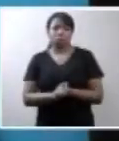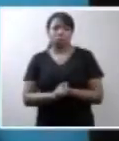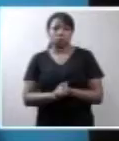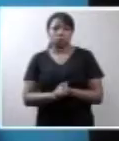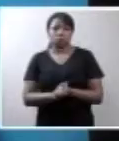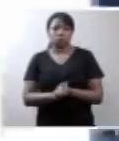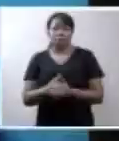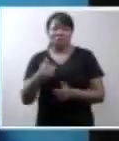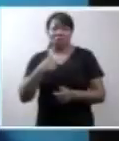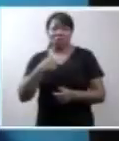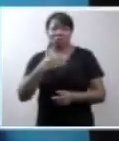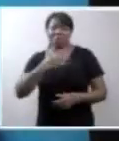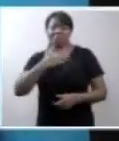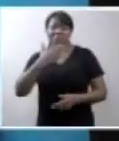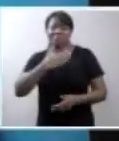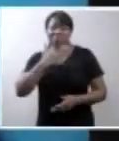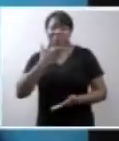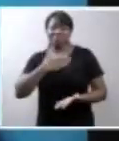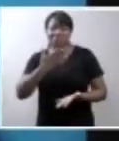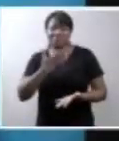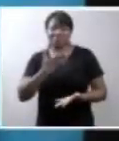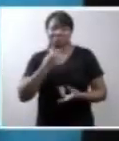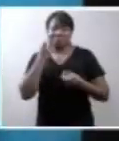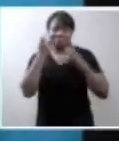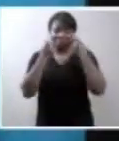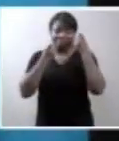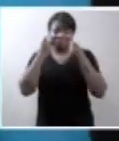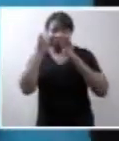Porque seria meio assustador, eu penso.